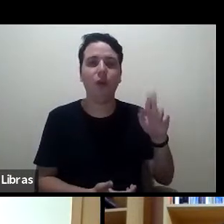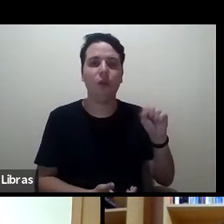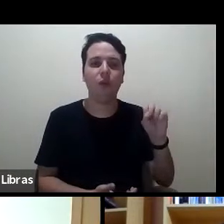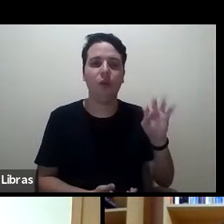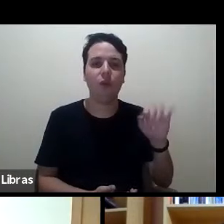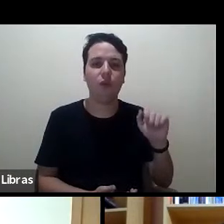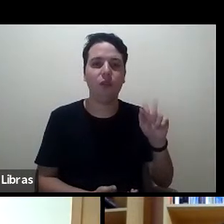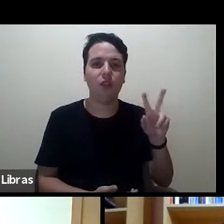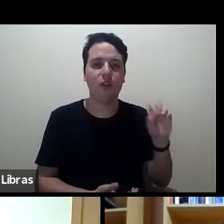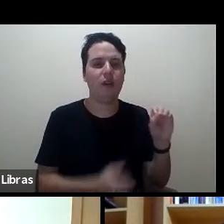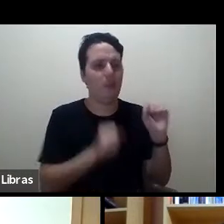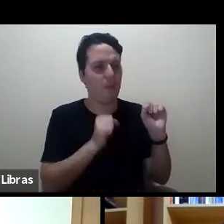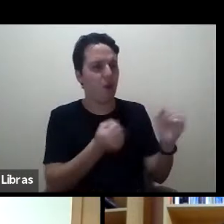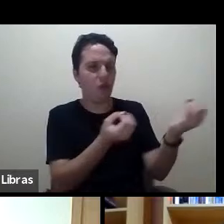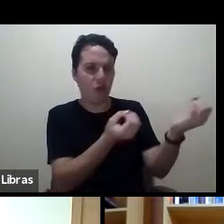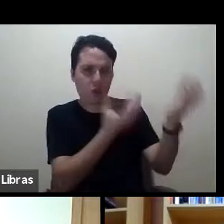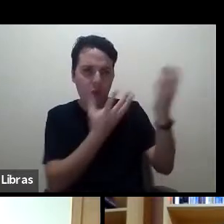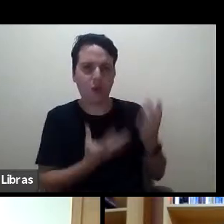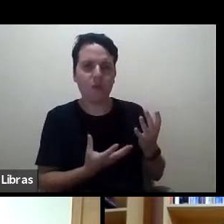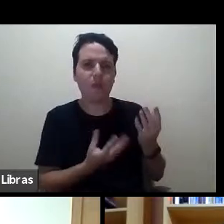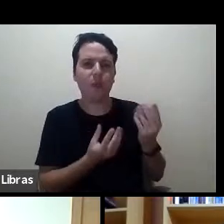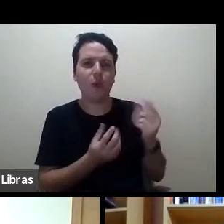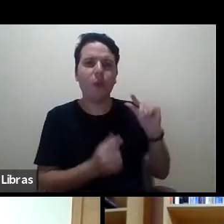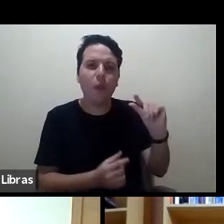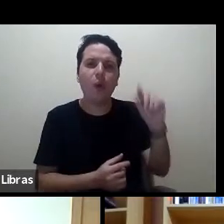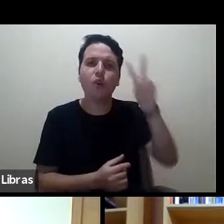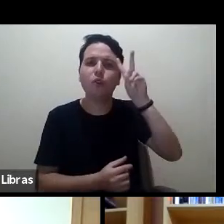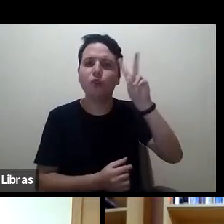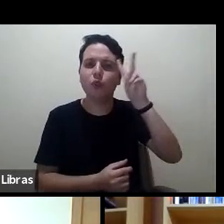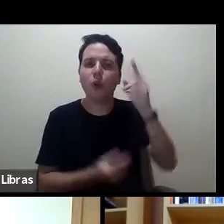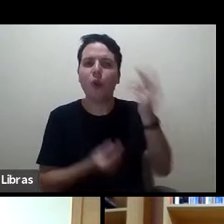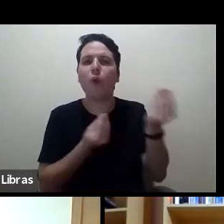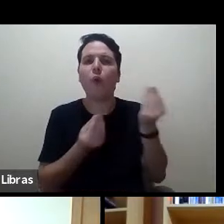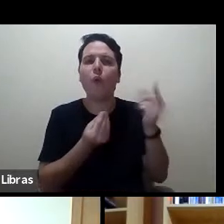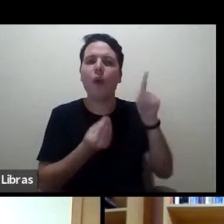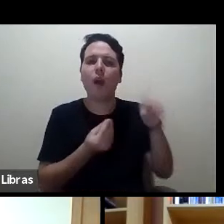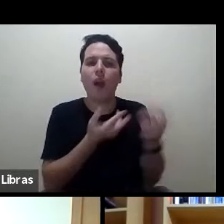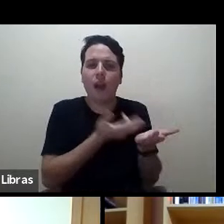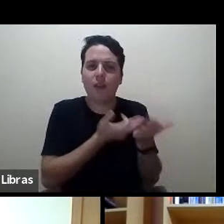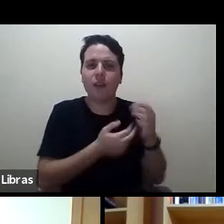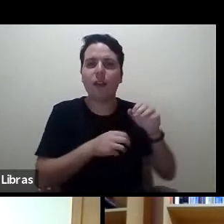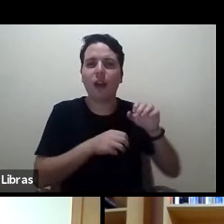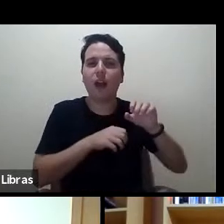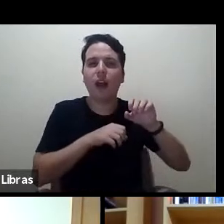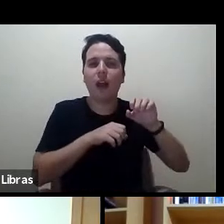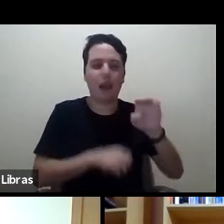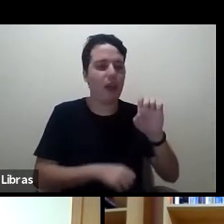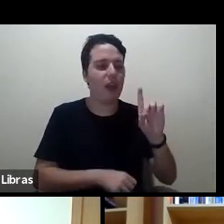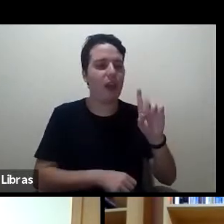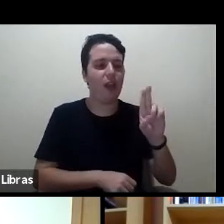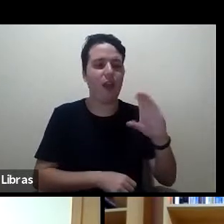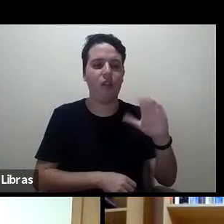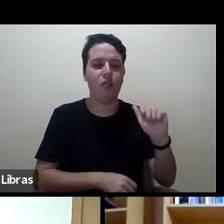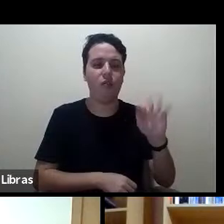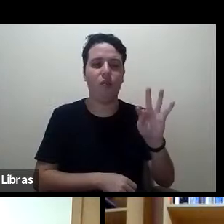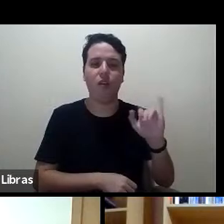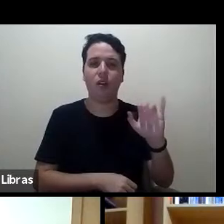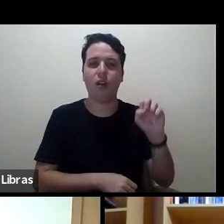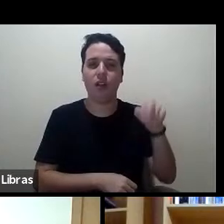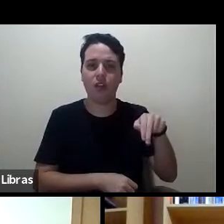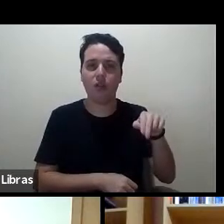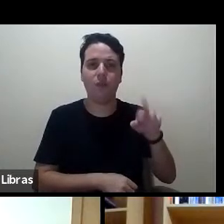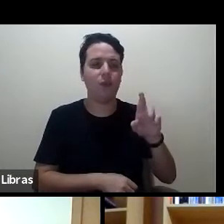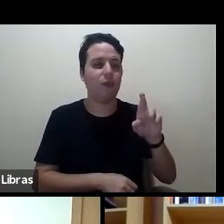pode nos contar um pouco da história da Education Review? Como surgiu? Por que esta